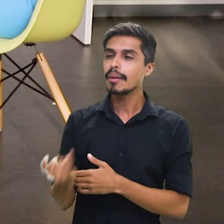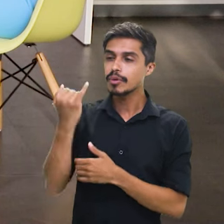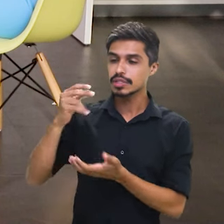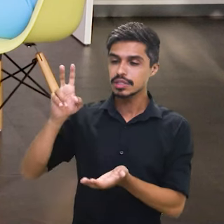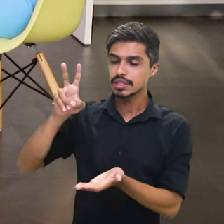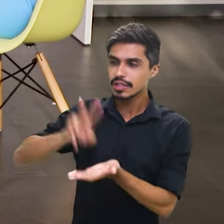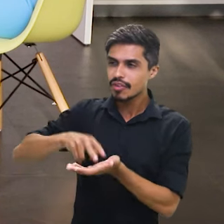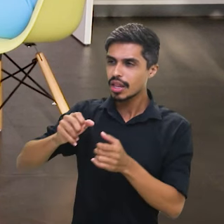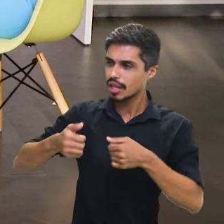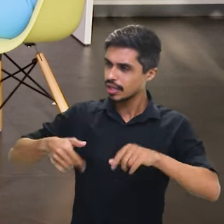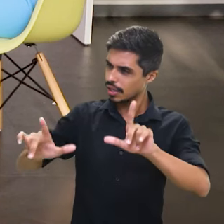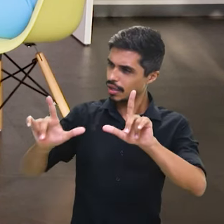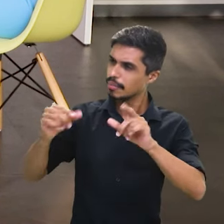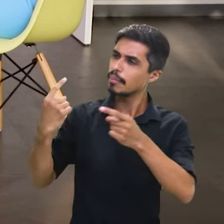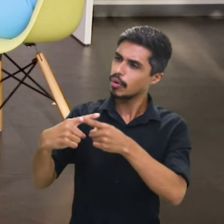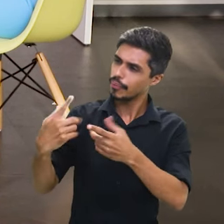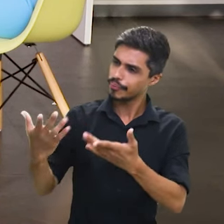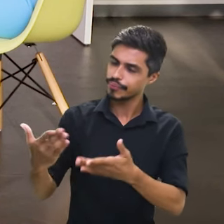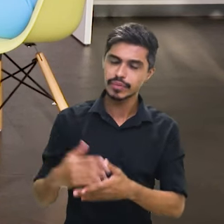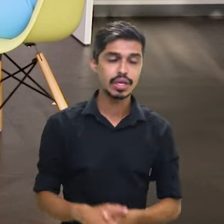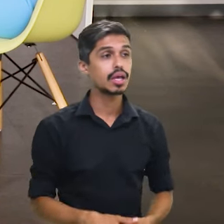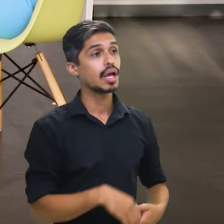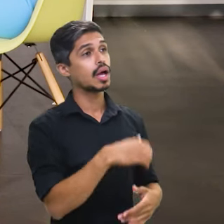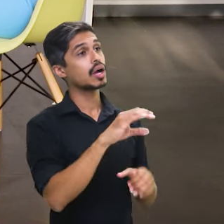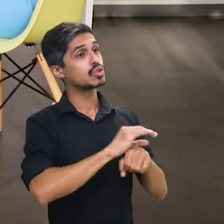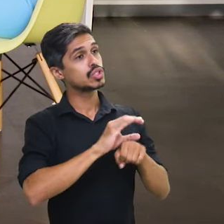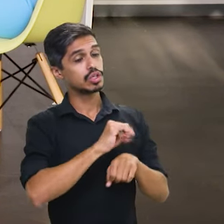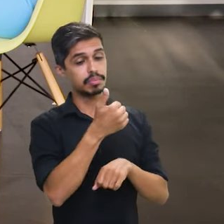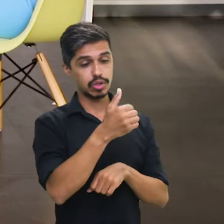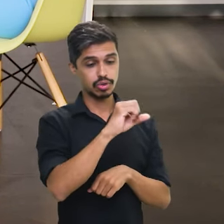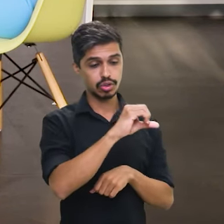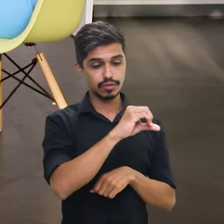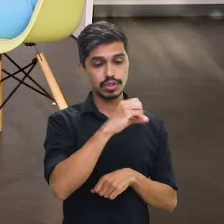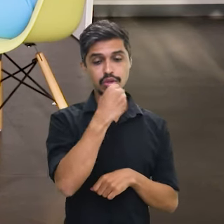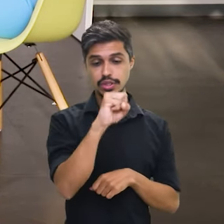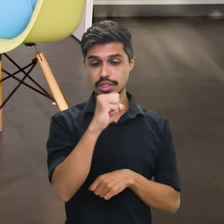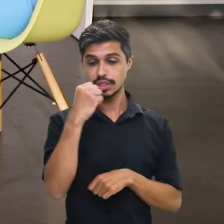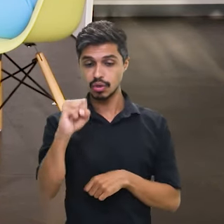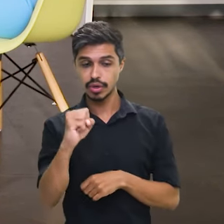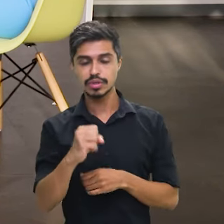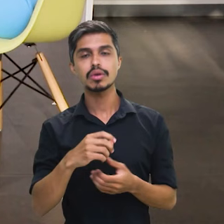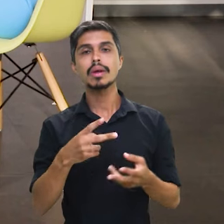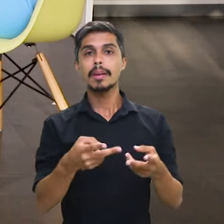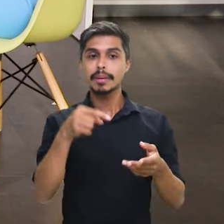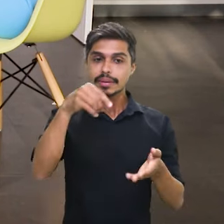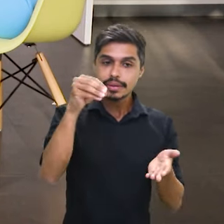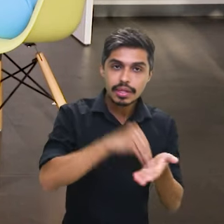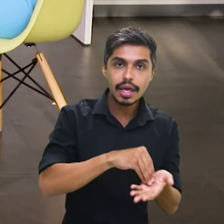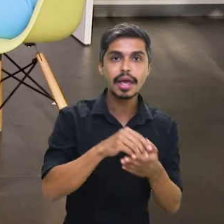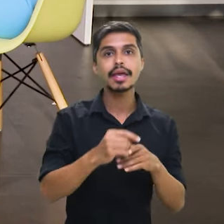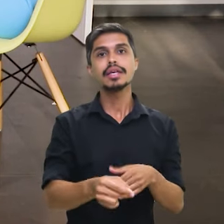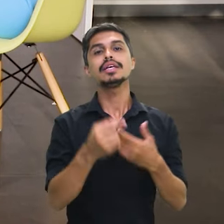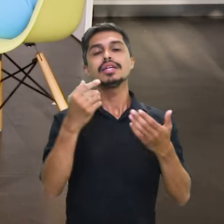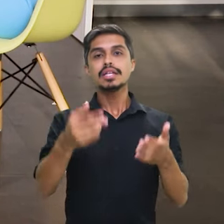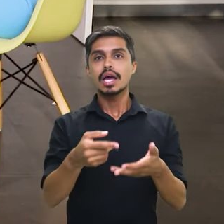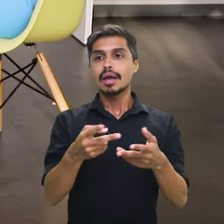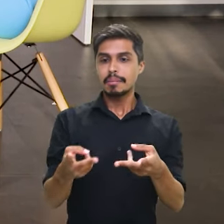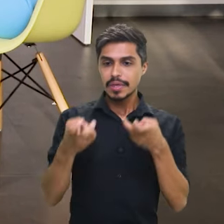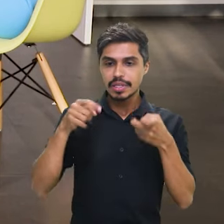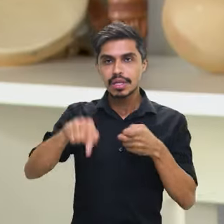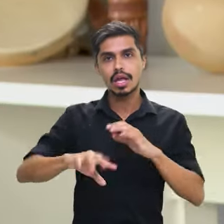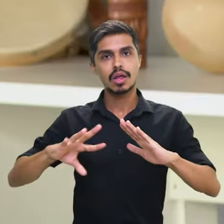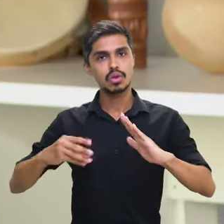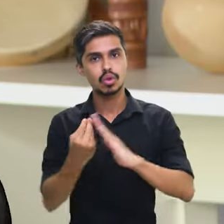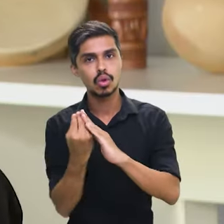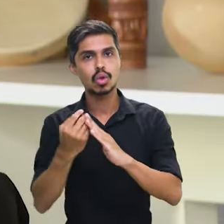importância da certificação? A Constituição de 88 botou lá o reconhecimento às comunidades remanescentes de